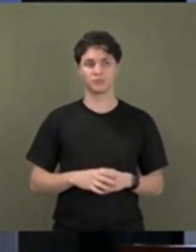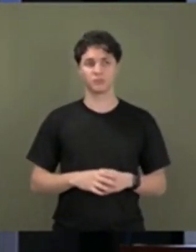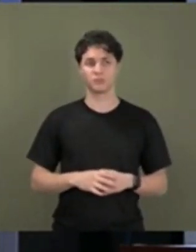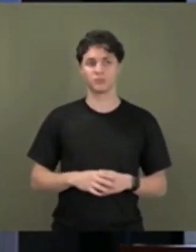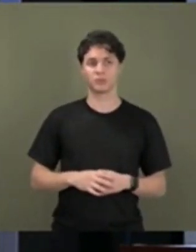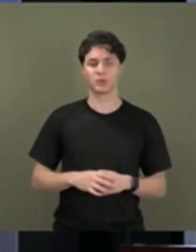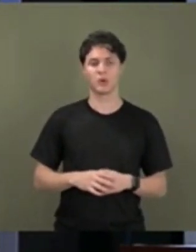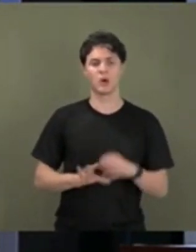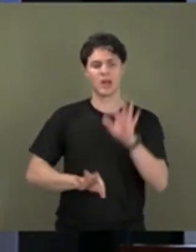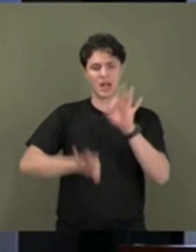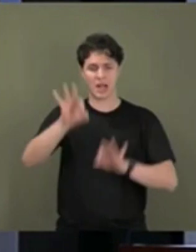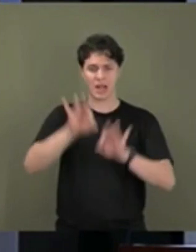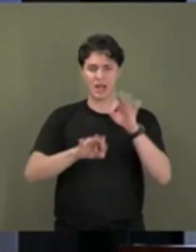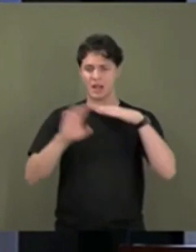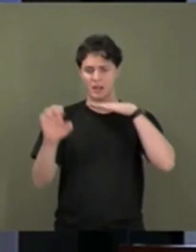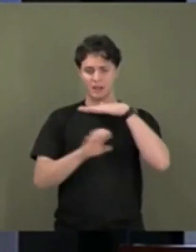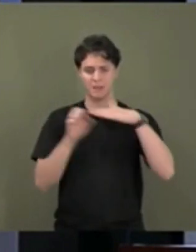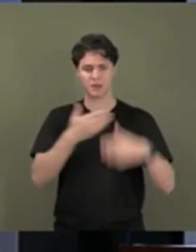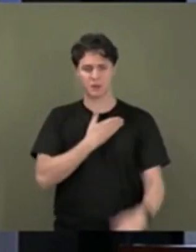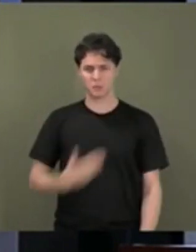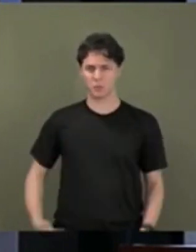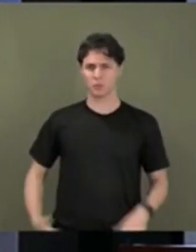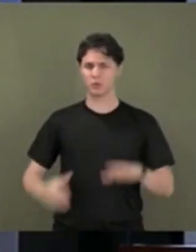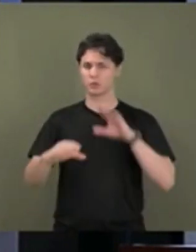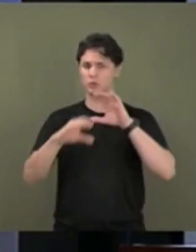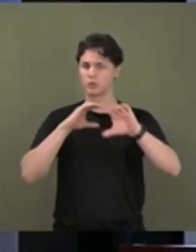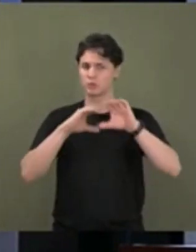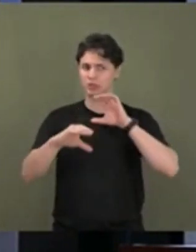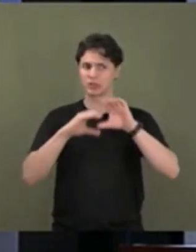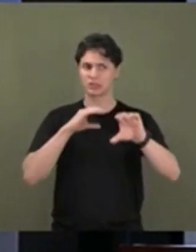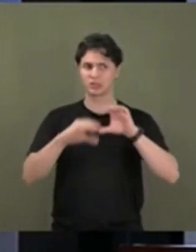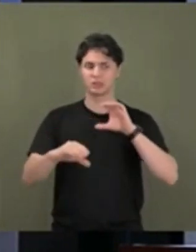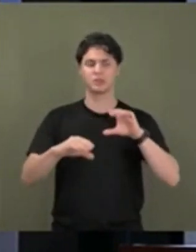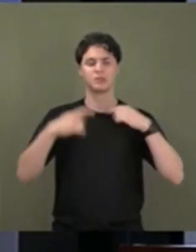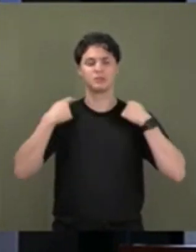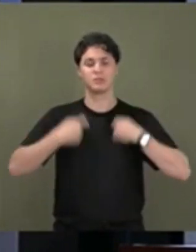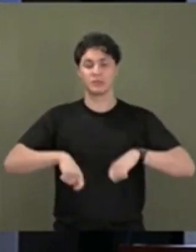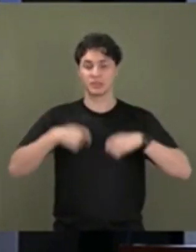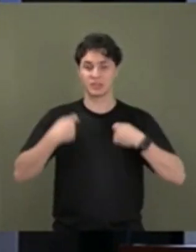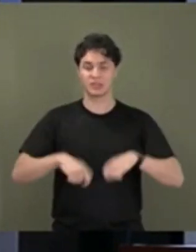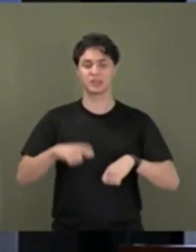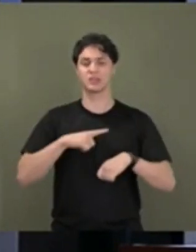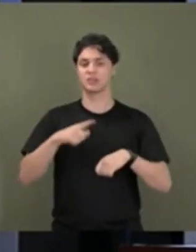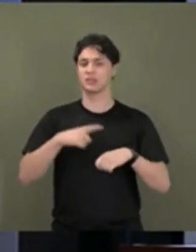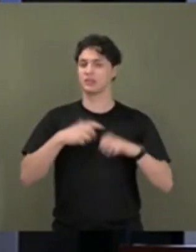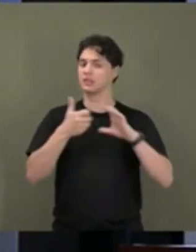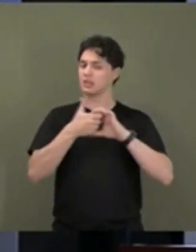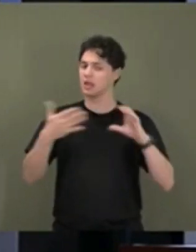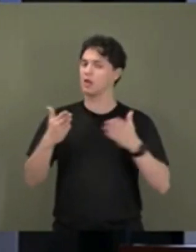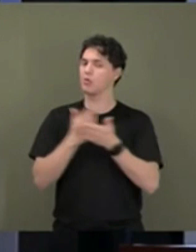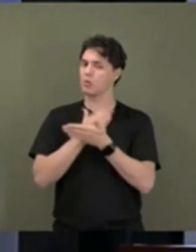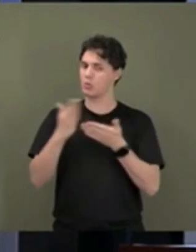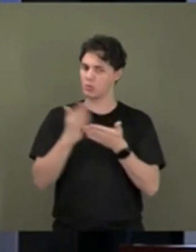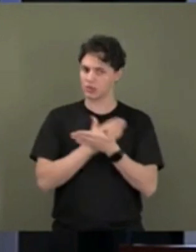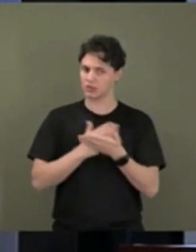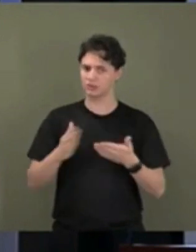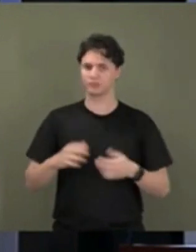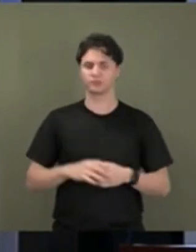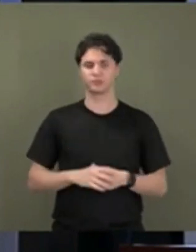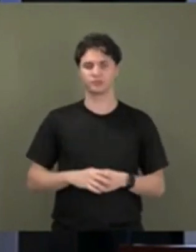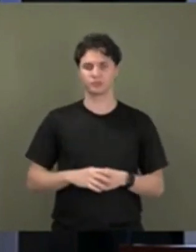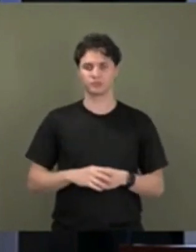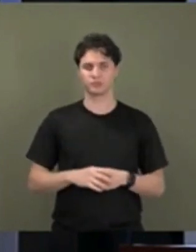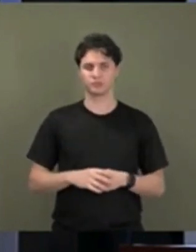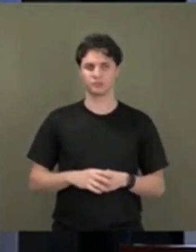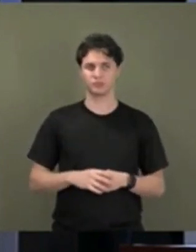dirigir uma empresa pública de comunicação requer alguns atributos. E eu